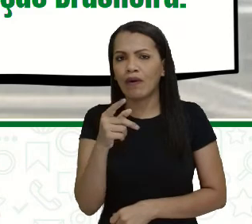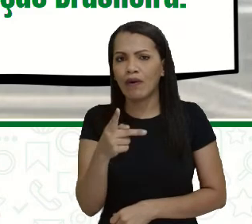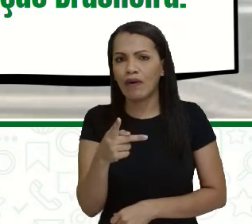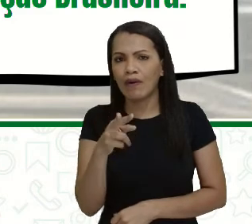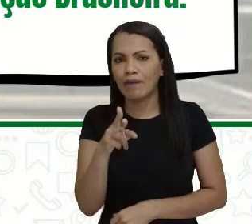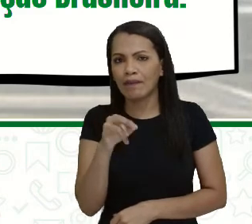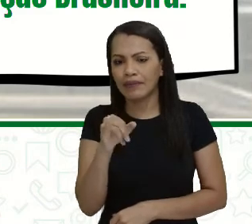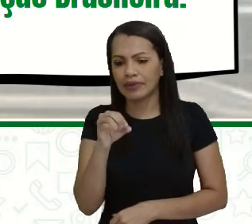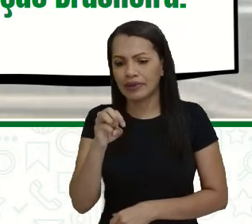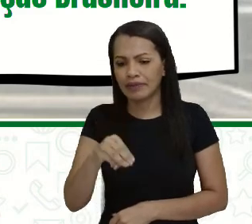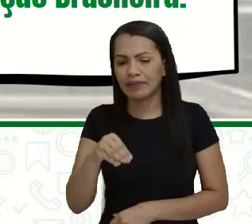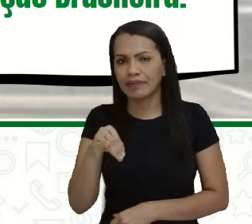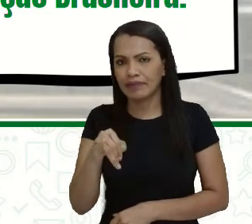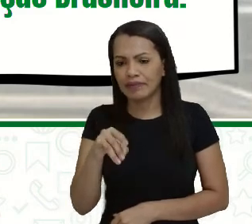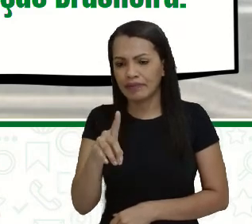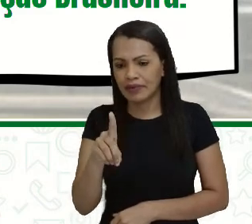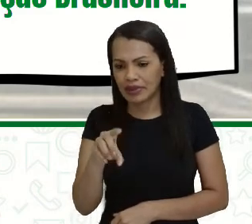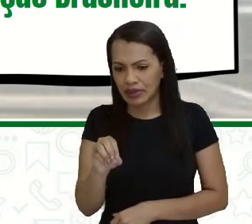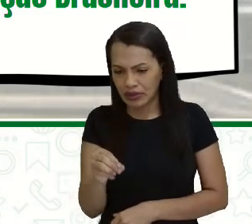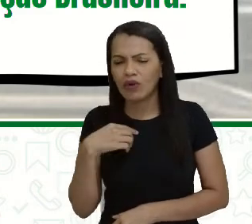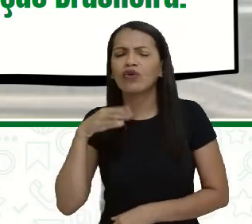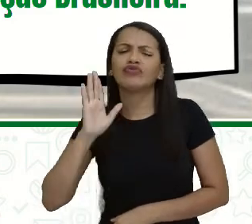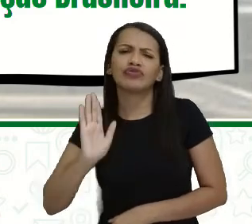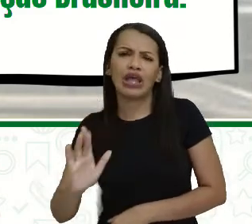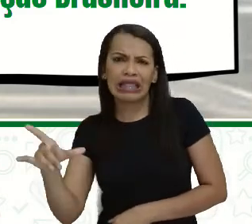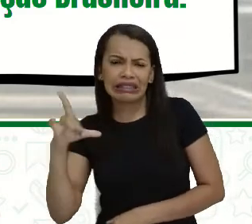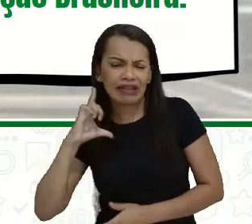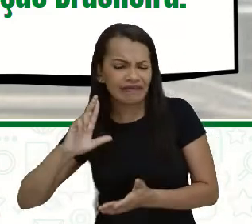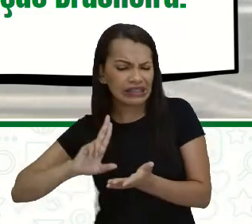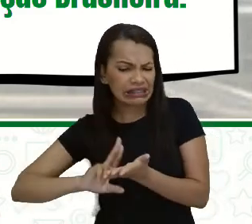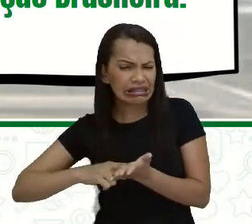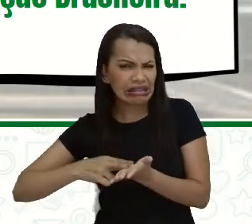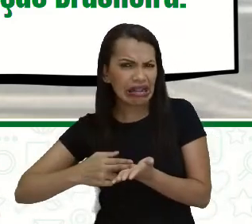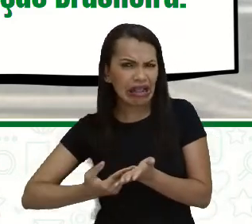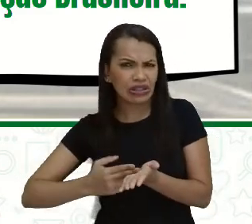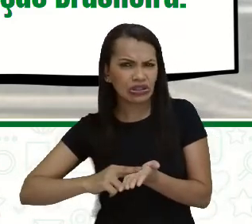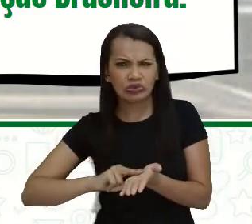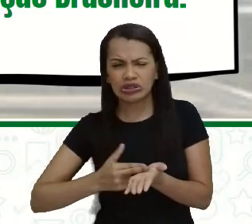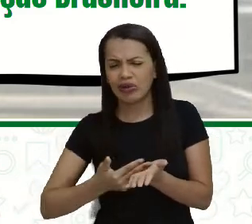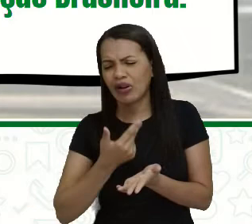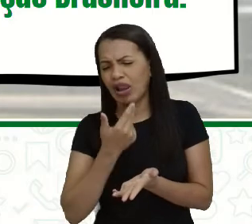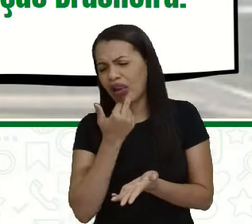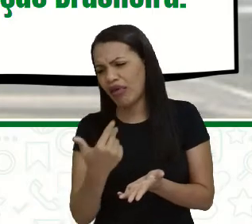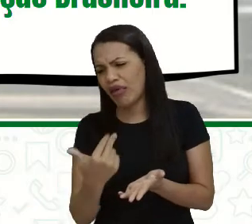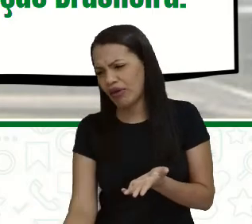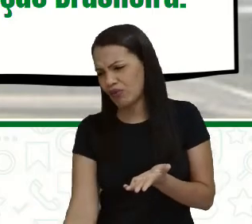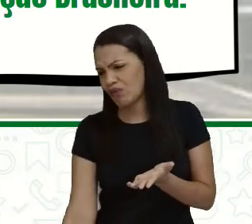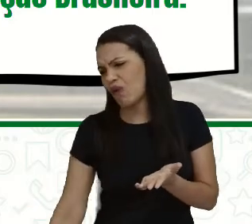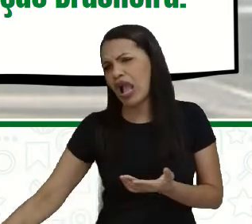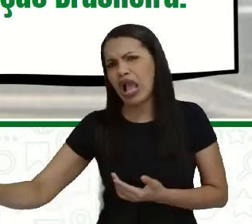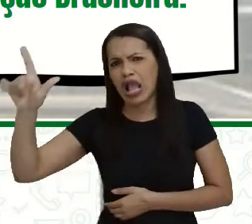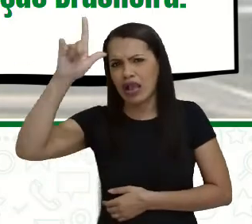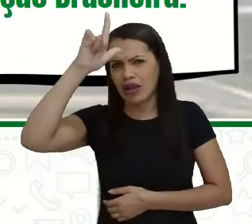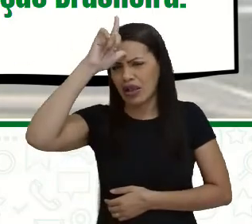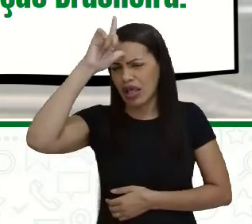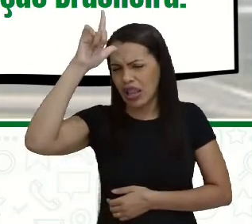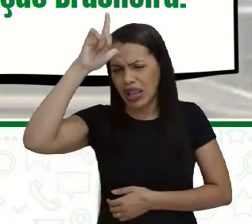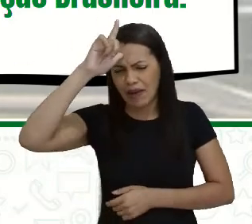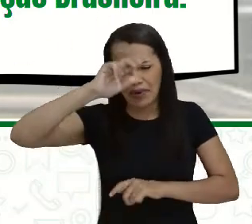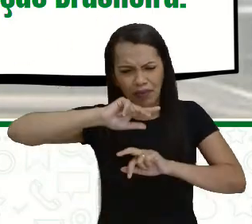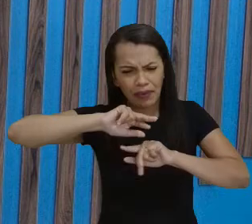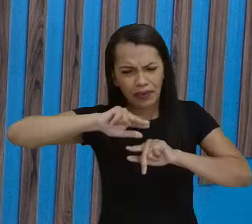se tradução dela, desde o mandarim, Pedagogia do Oprimido em mandarim, alemão, sévio,